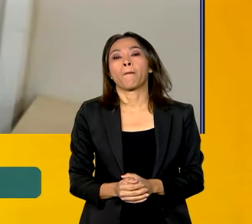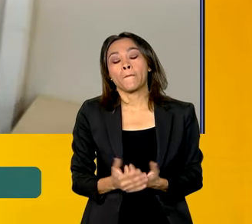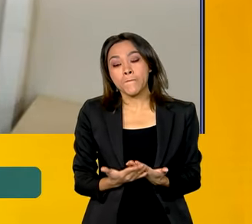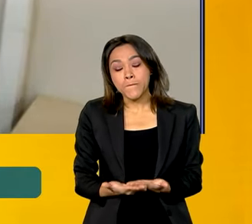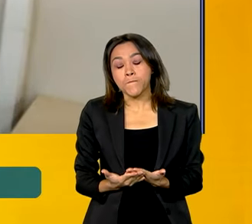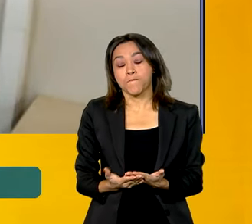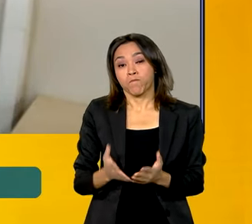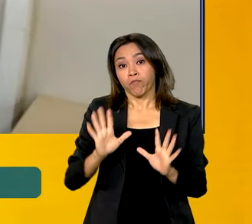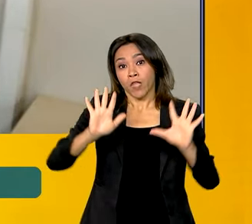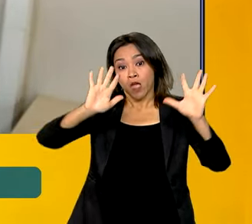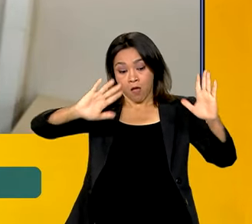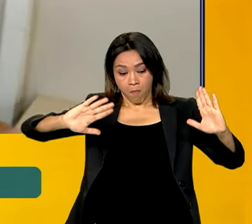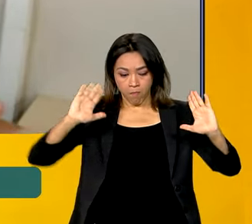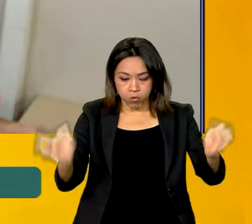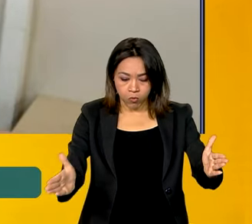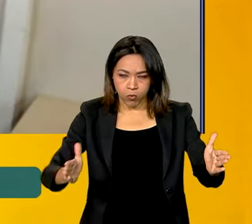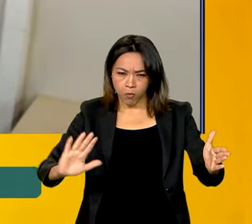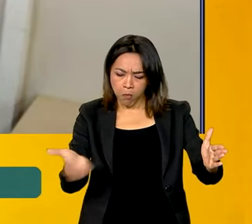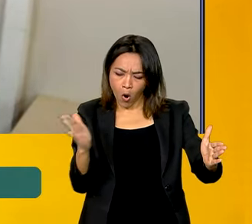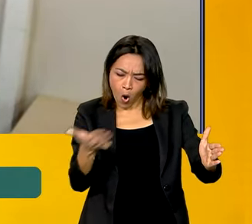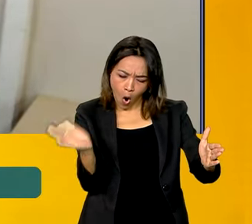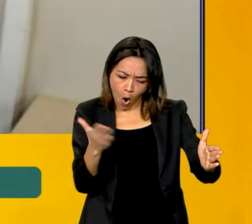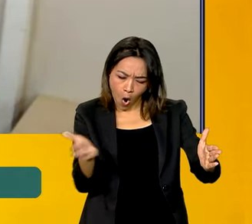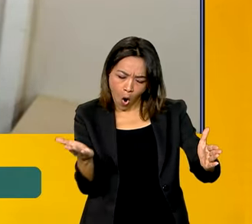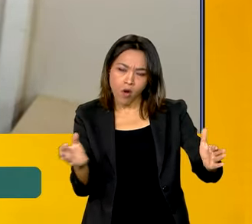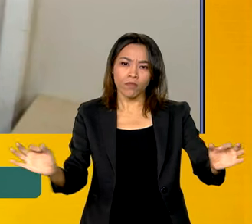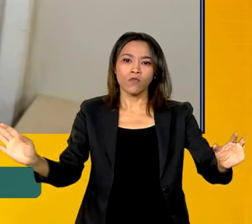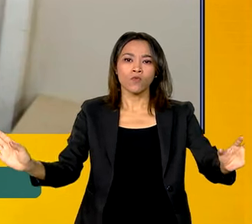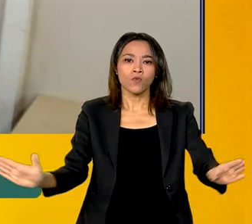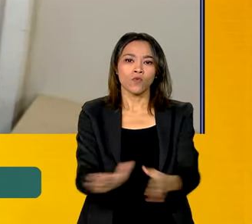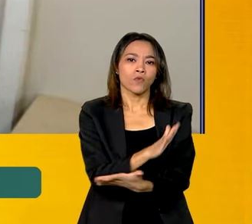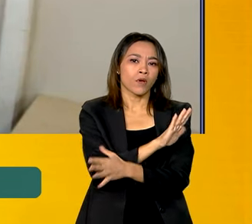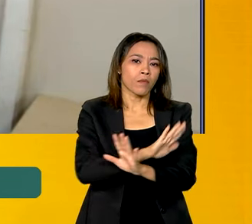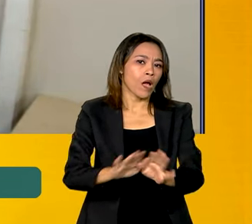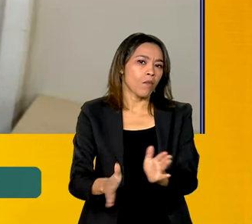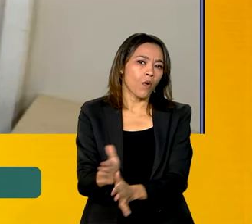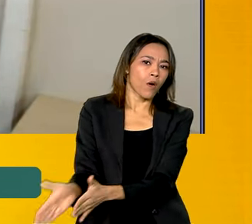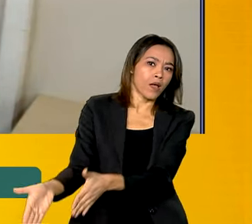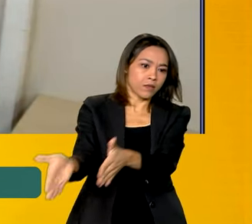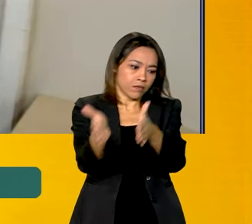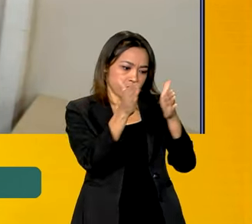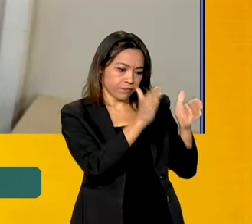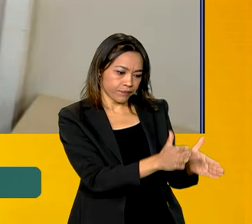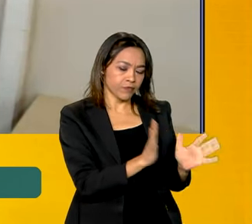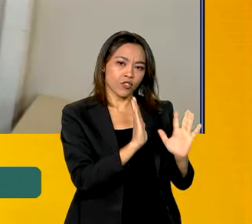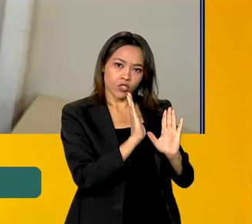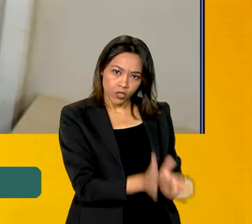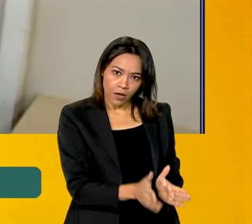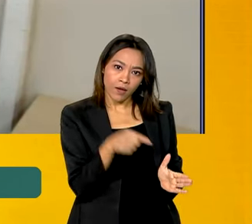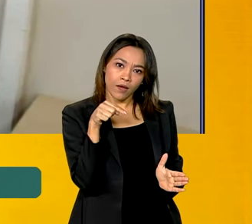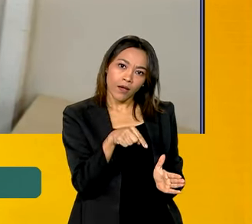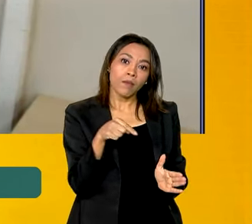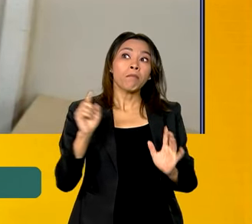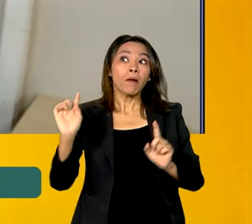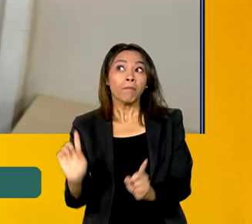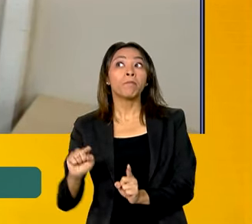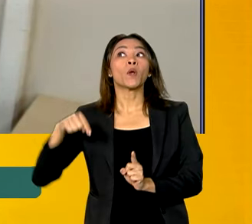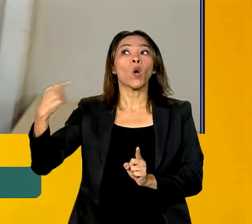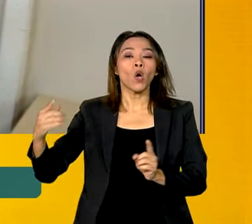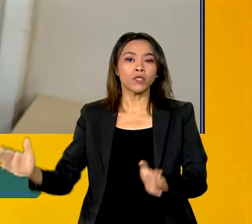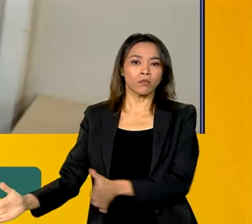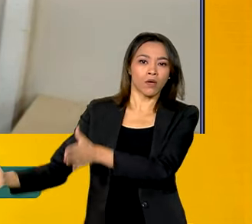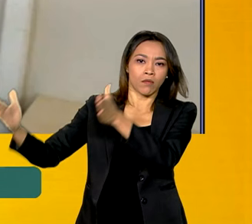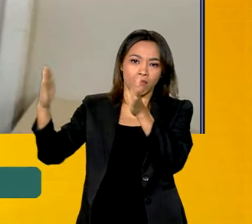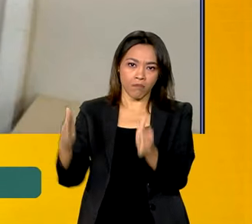encerrou, ela encerrou em abril, então tudo que a gente compilou aqui já foi realizado, né? Para a próxima safra, o